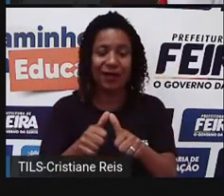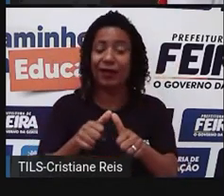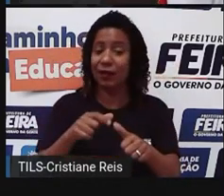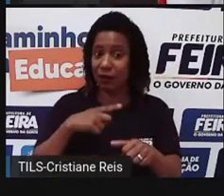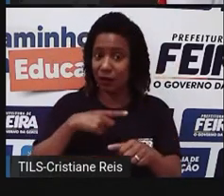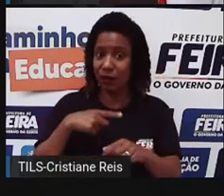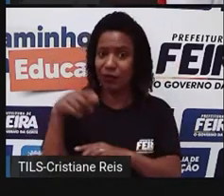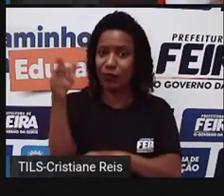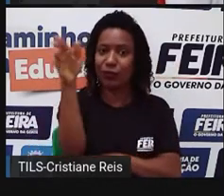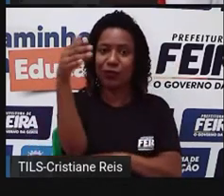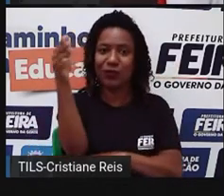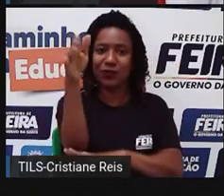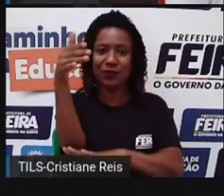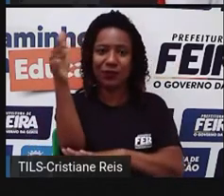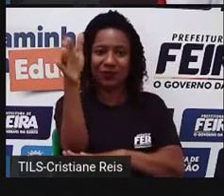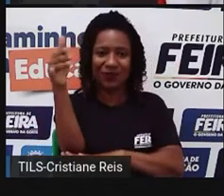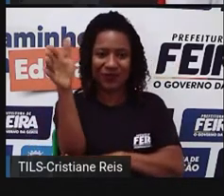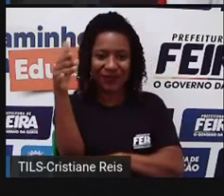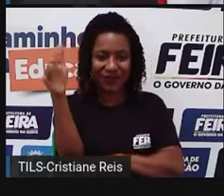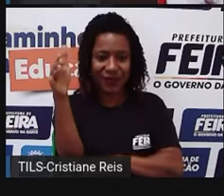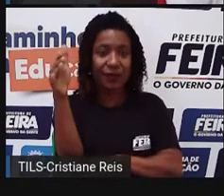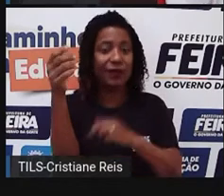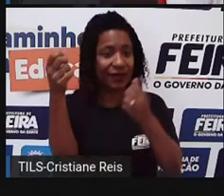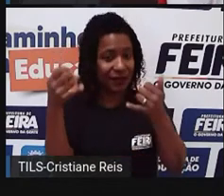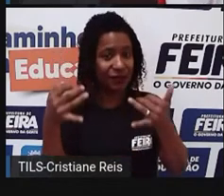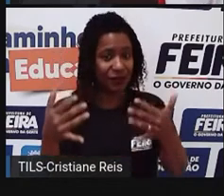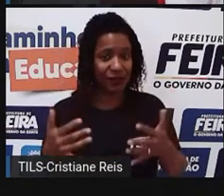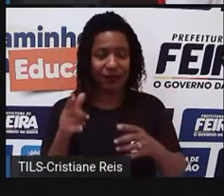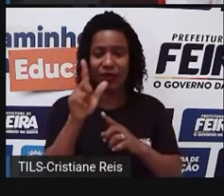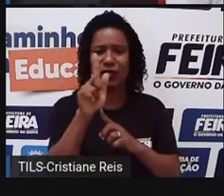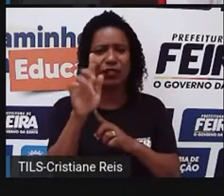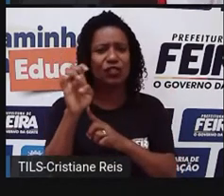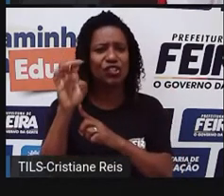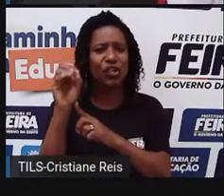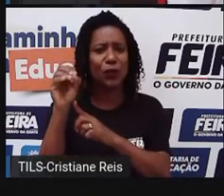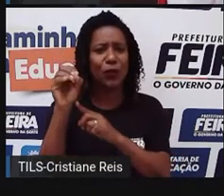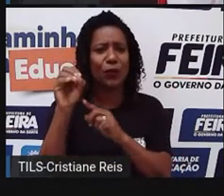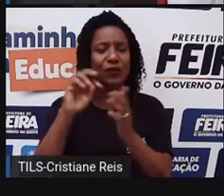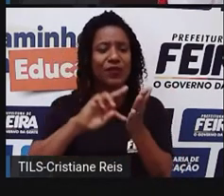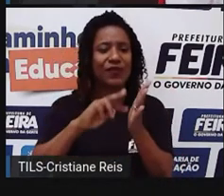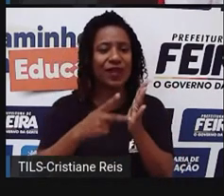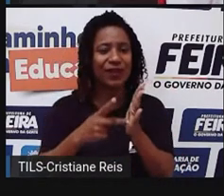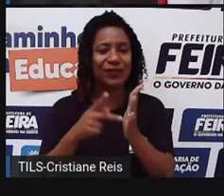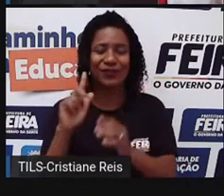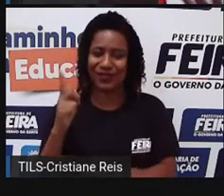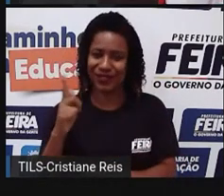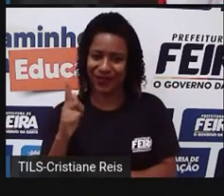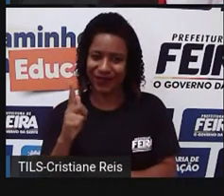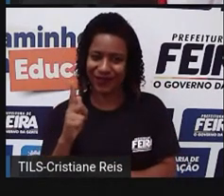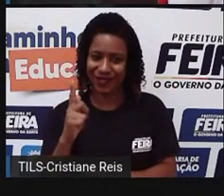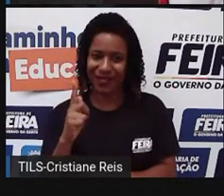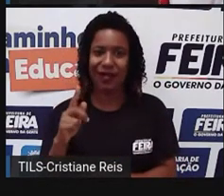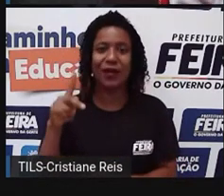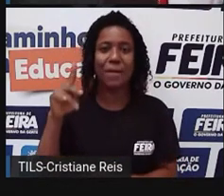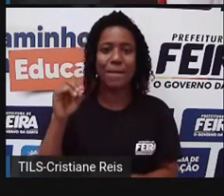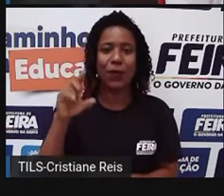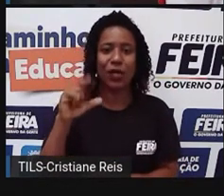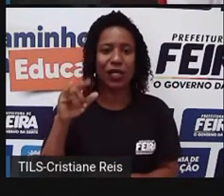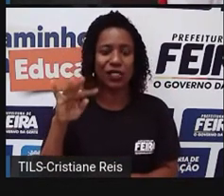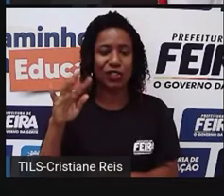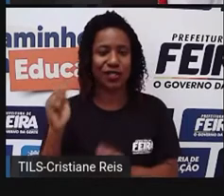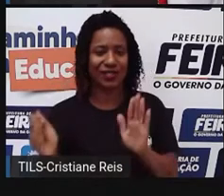tem, quando a gente fala, né, de geopolítica, a geo tem a ver com geografia e política tem a ver com todas essas escolhas, esse